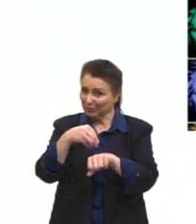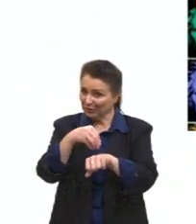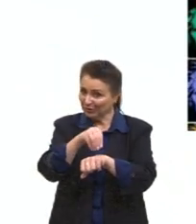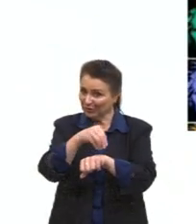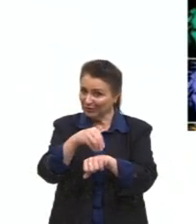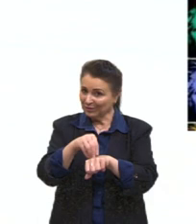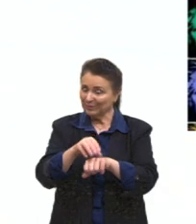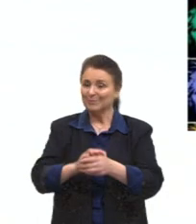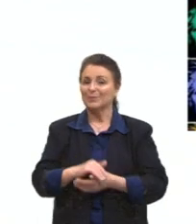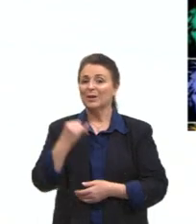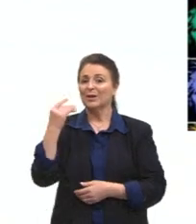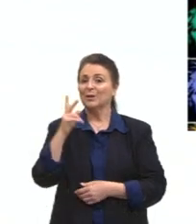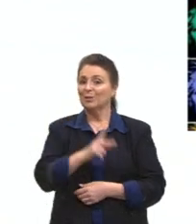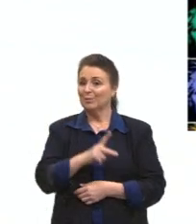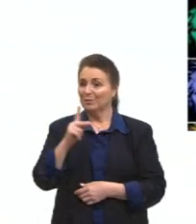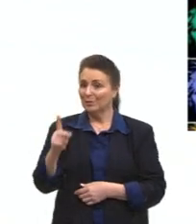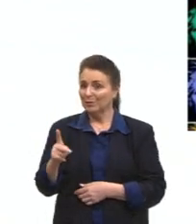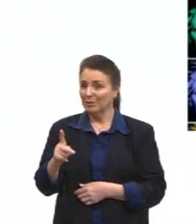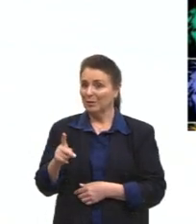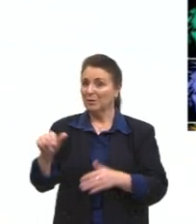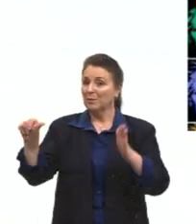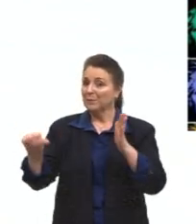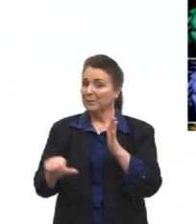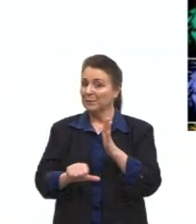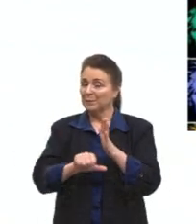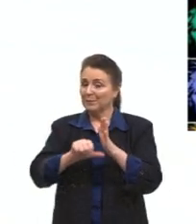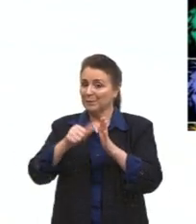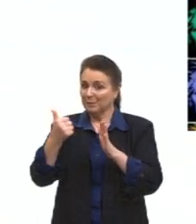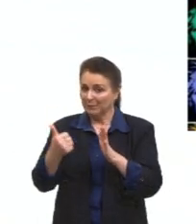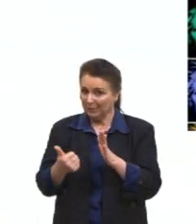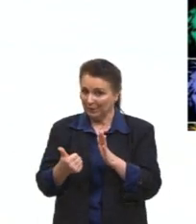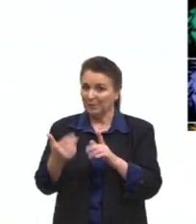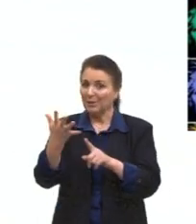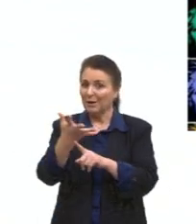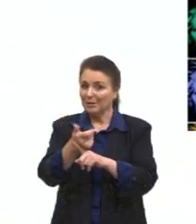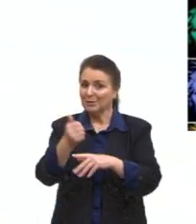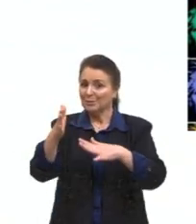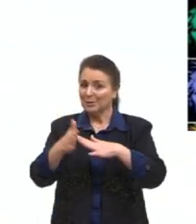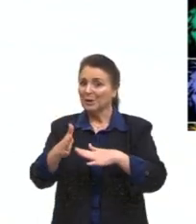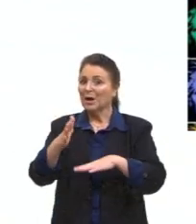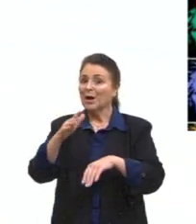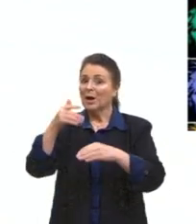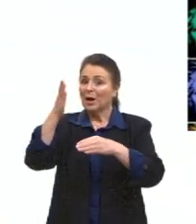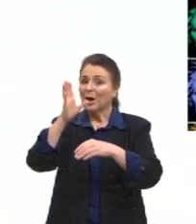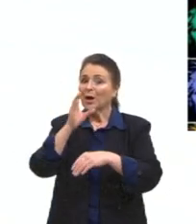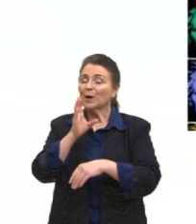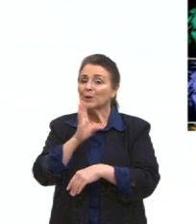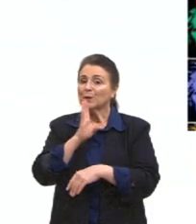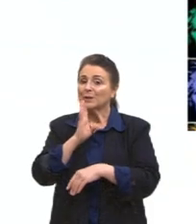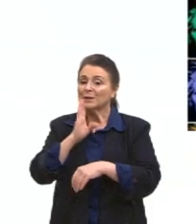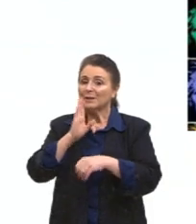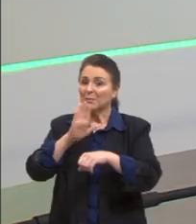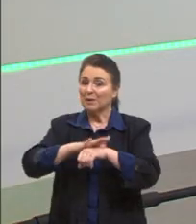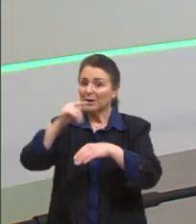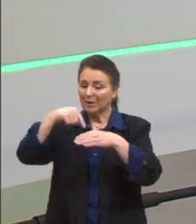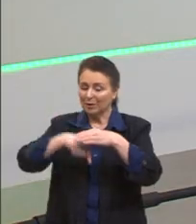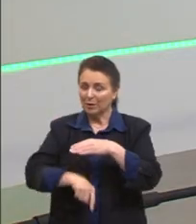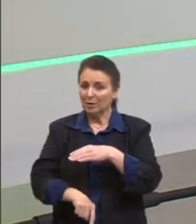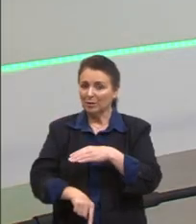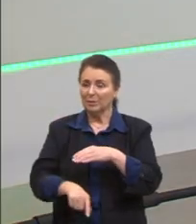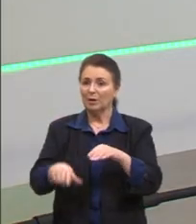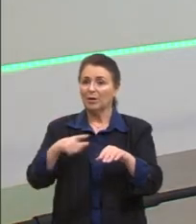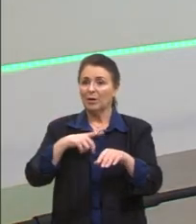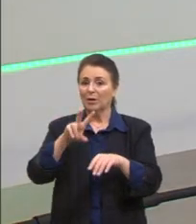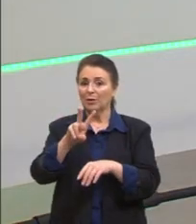para aqui aprimorar seus conhecimentos sobre arte contemporânea, um artista, muito bacana aqui, um artista brasileiro,